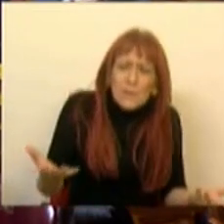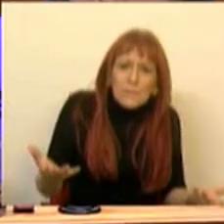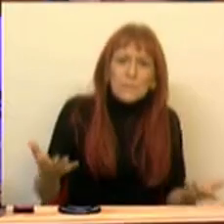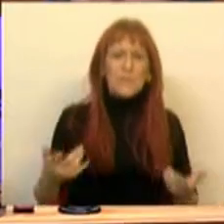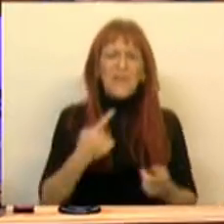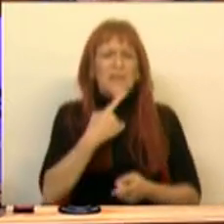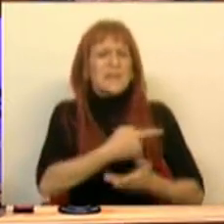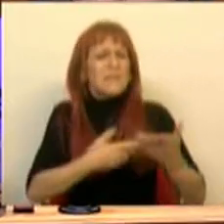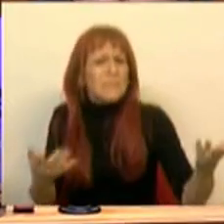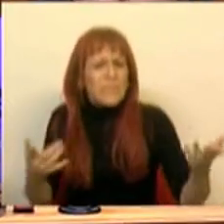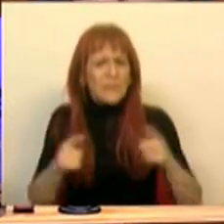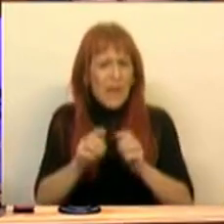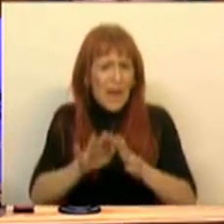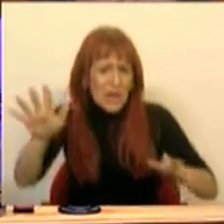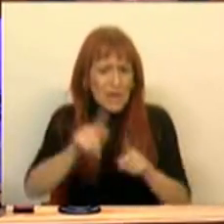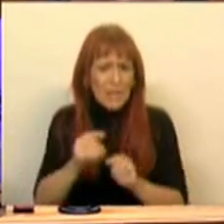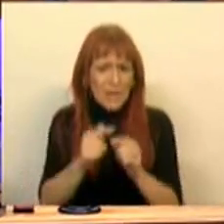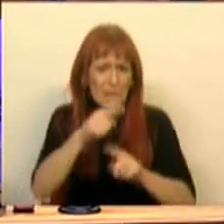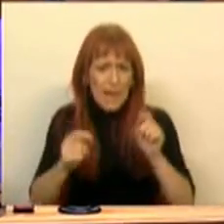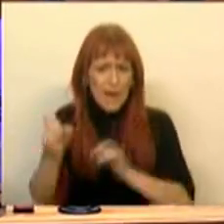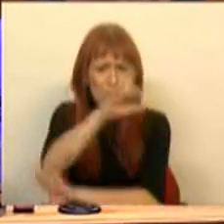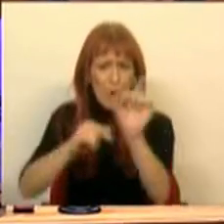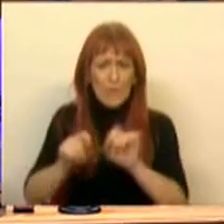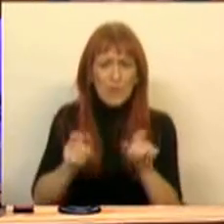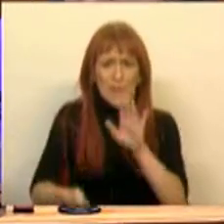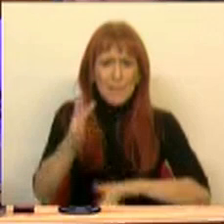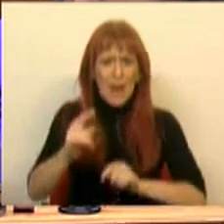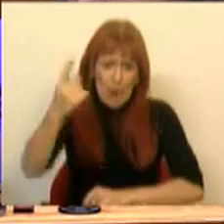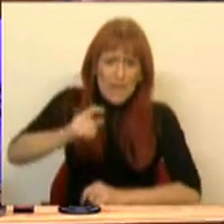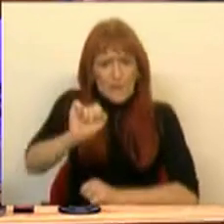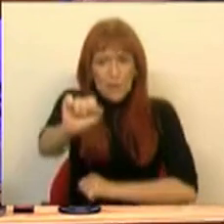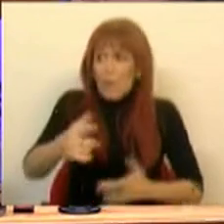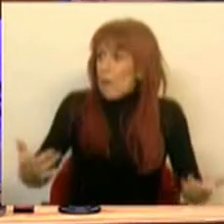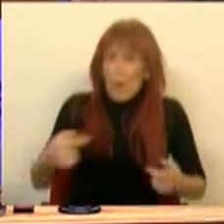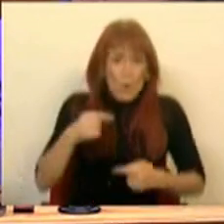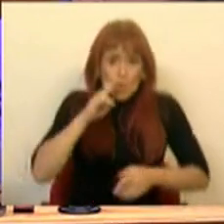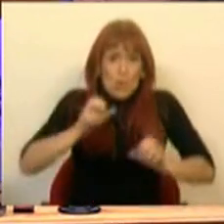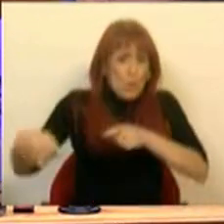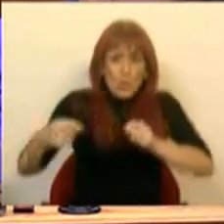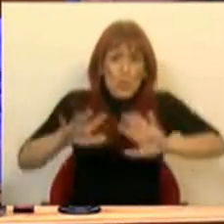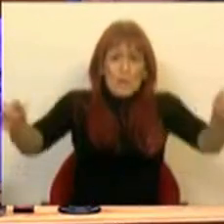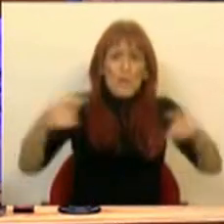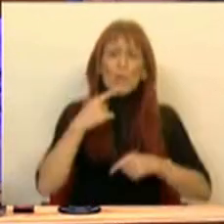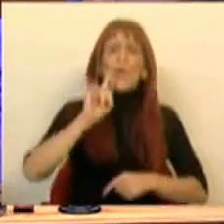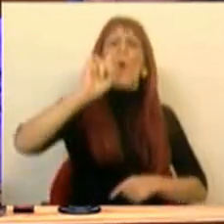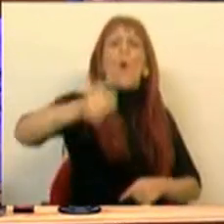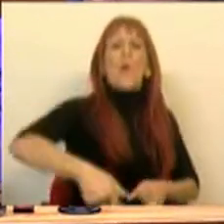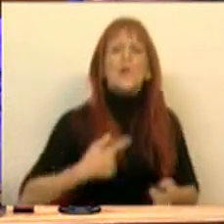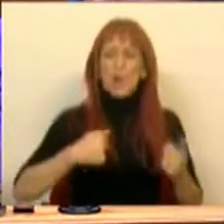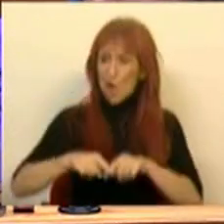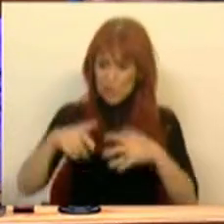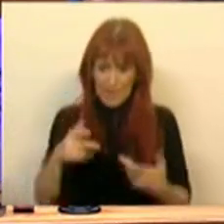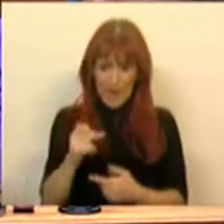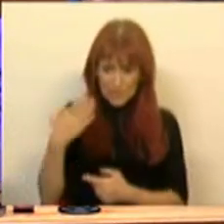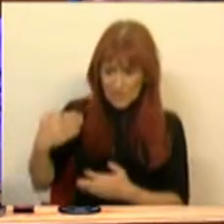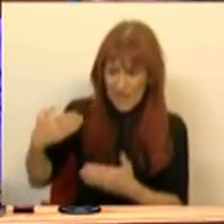crescerem acima da média europeia não fizeram mais que a vossa obrigação. Eu nem discuto isso, eu só digo é o seguinte, nós